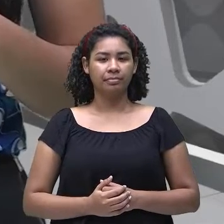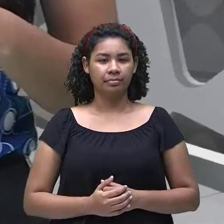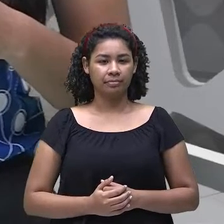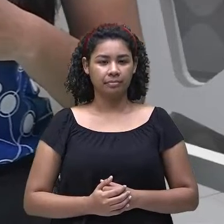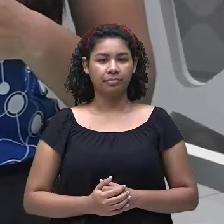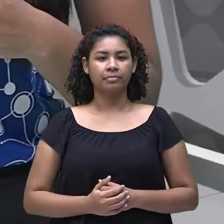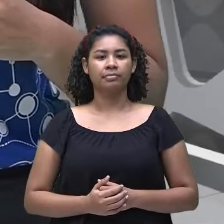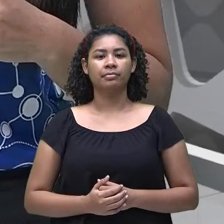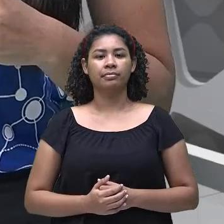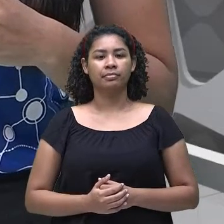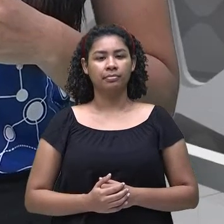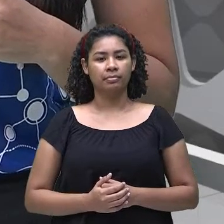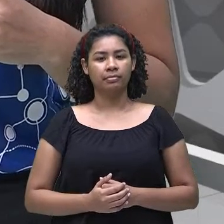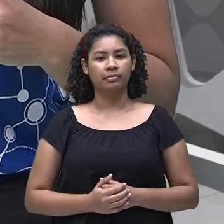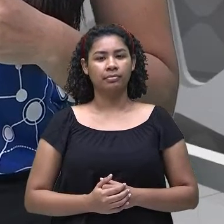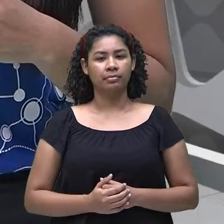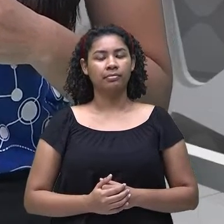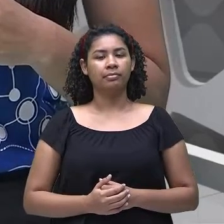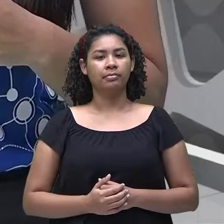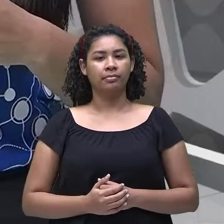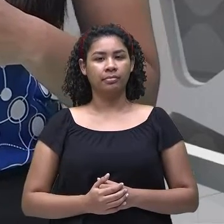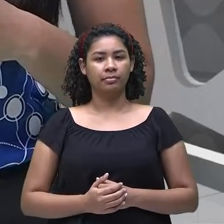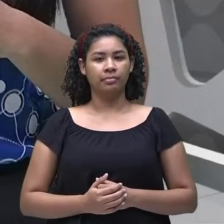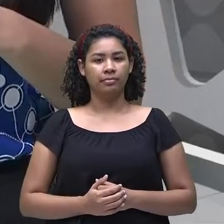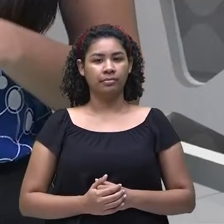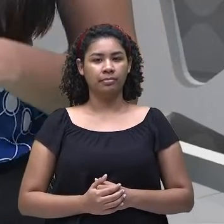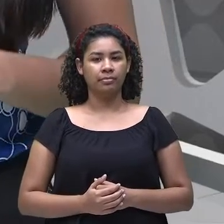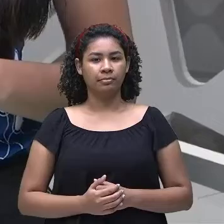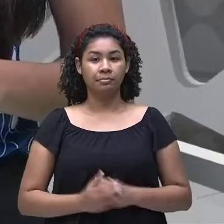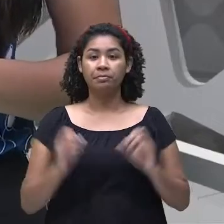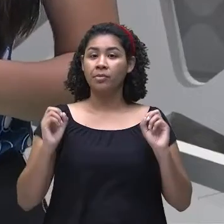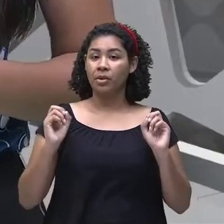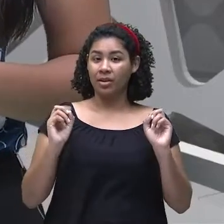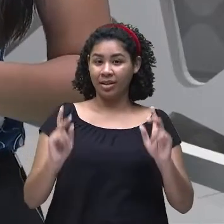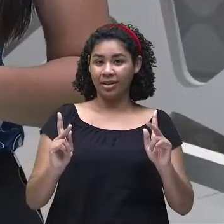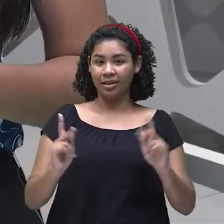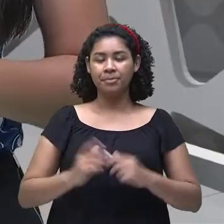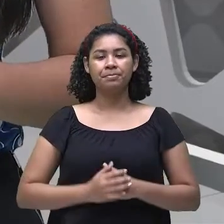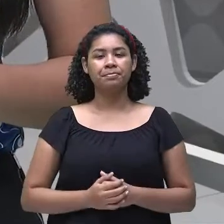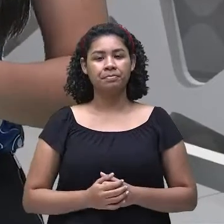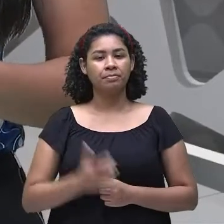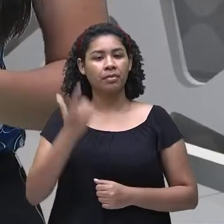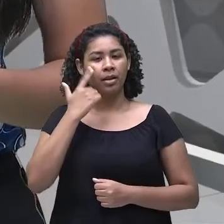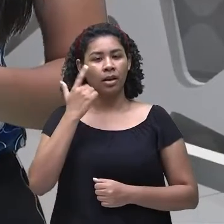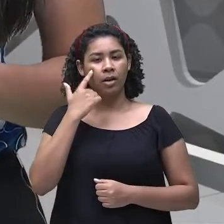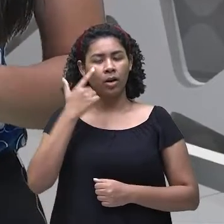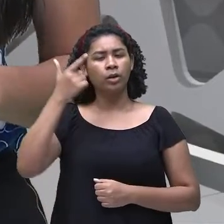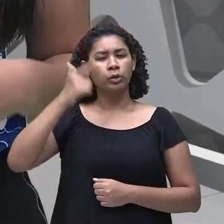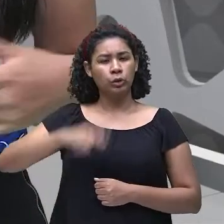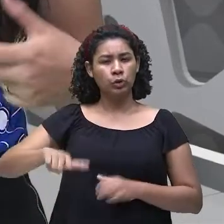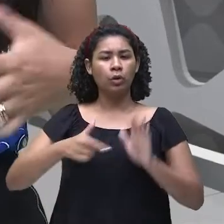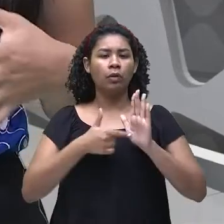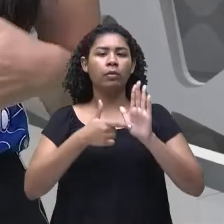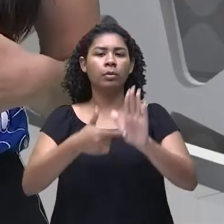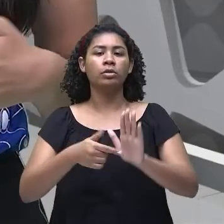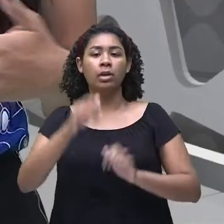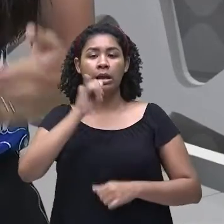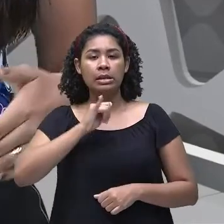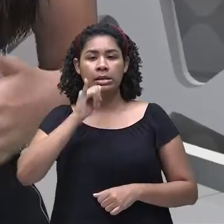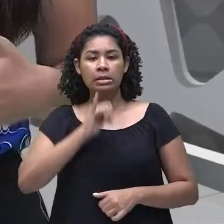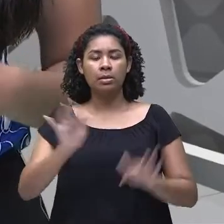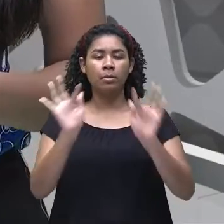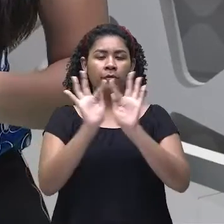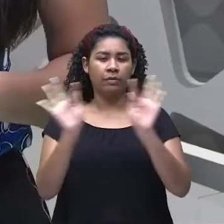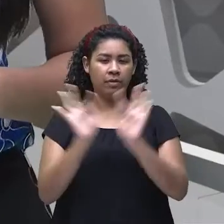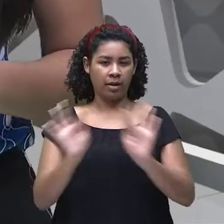verbo modal can é can't. Ok? Vamos ver juntos, então, alguns exemplos em frases,